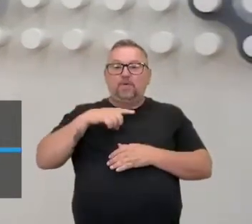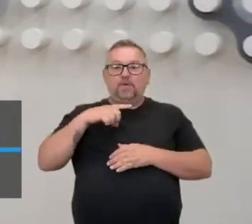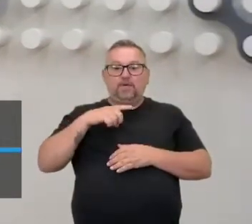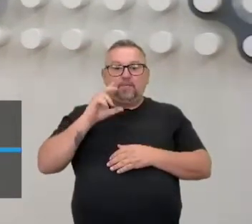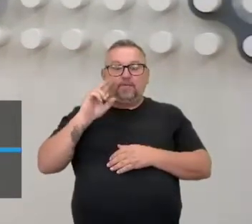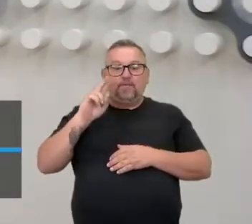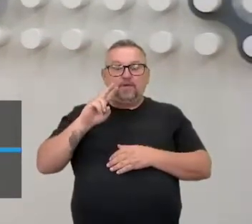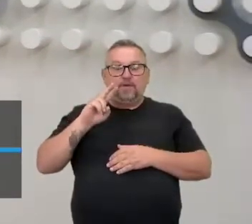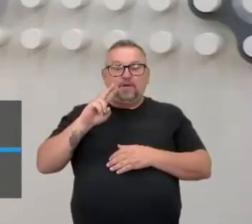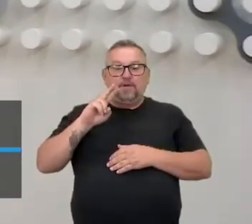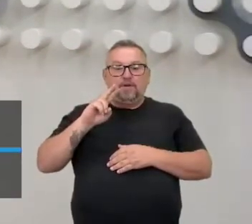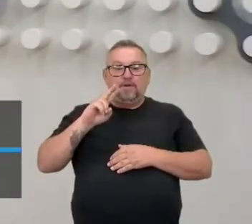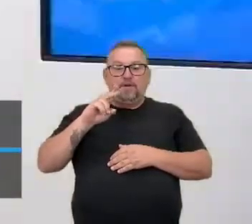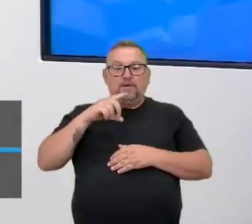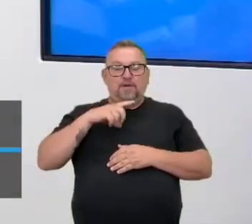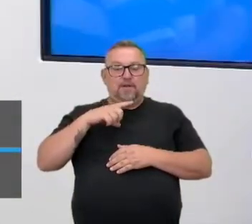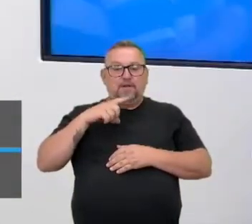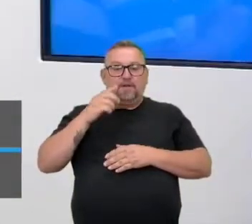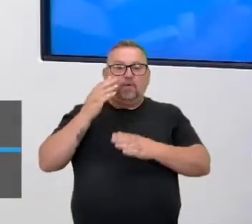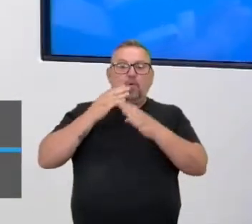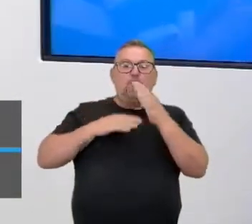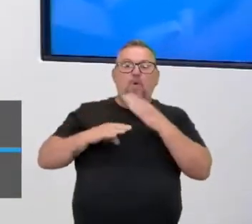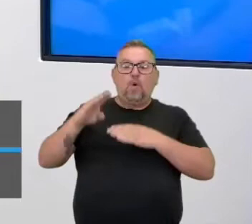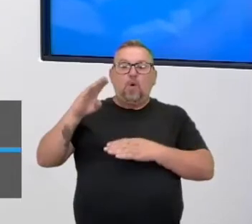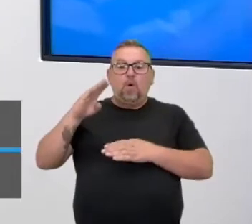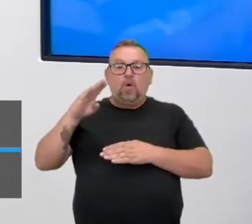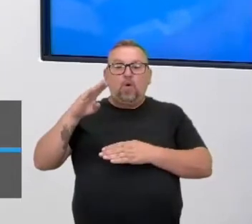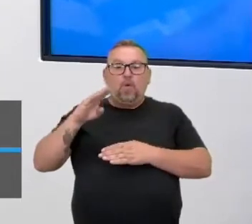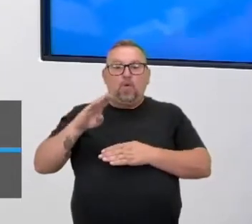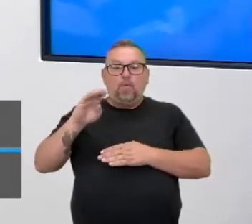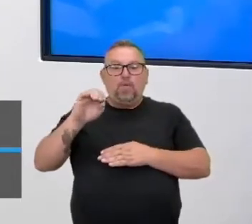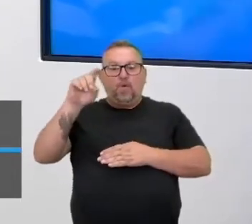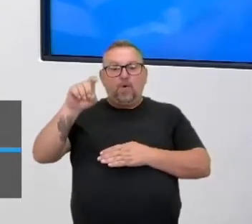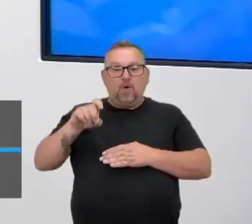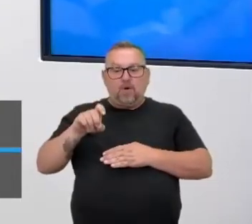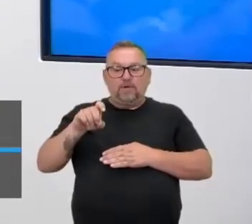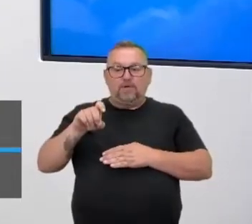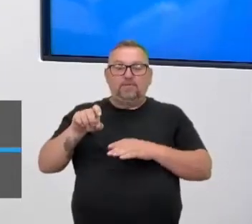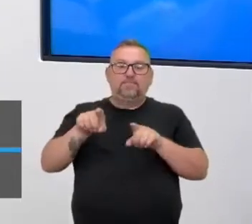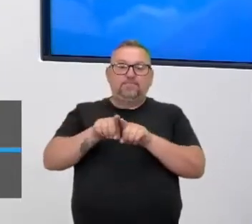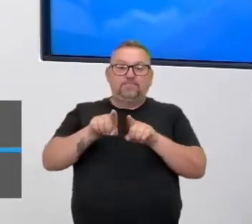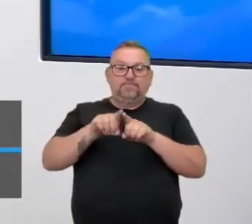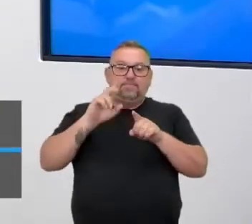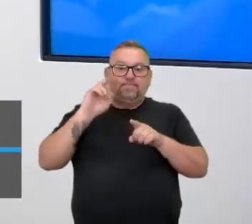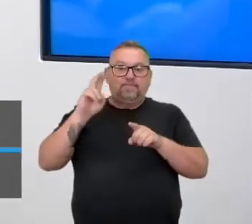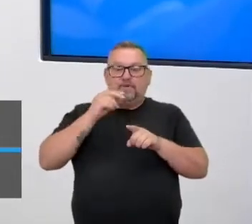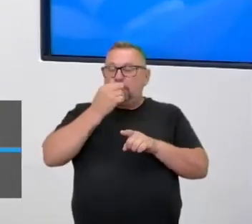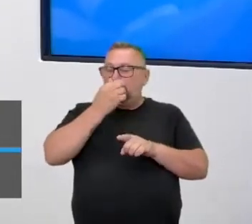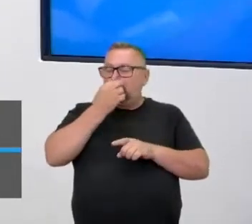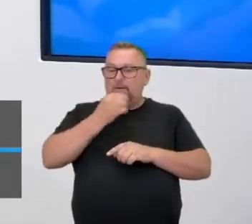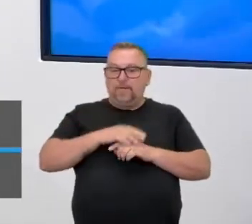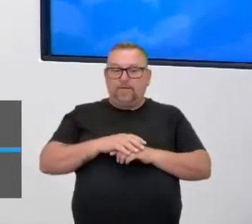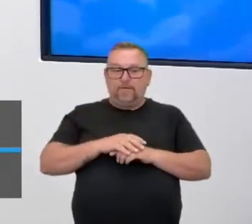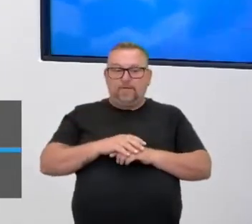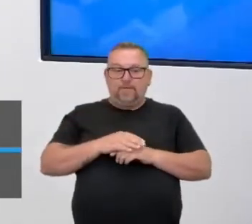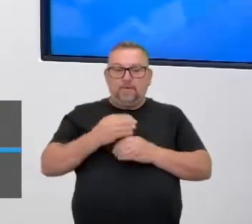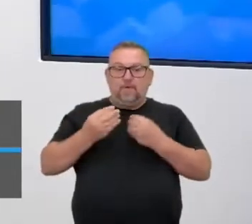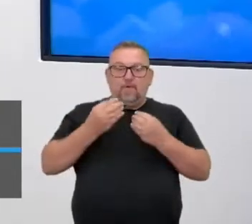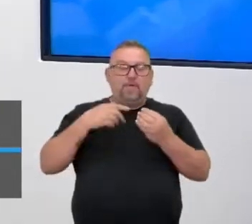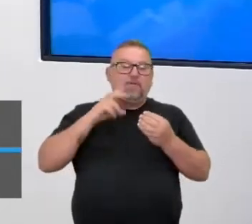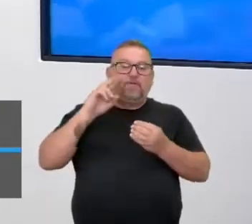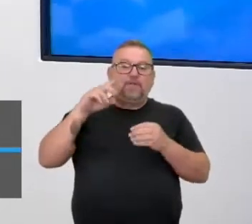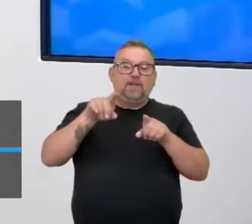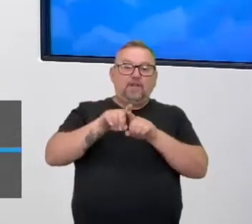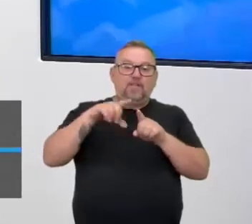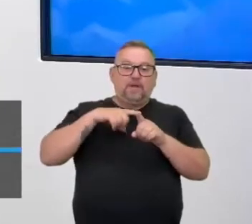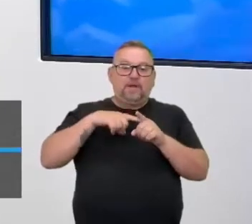que assim, tem ali aqueles golpes do boxe, que é muito concentrado em socos. A gente tem